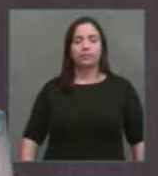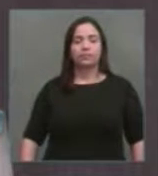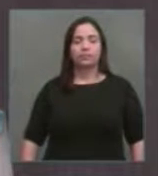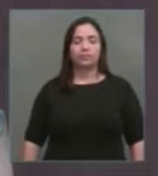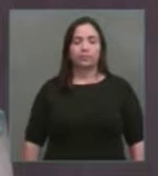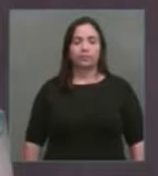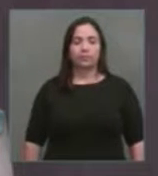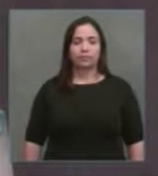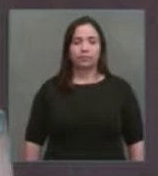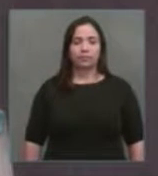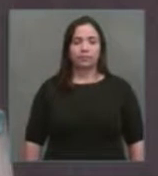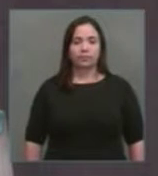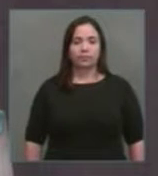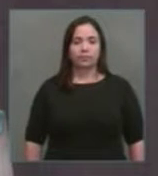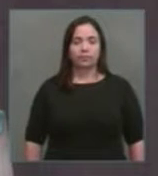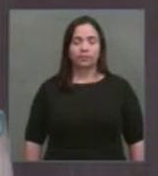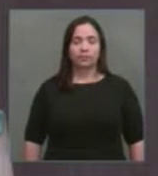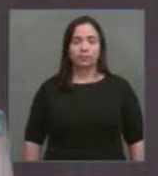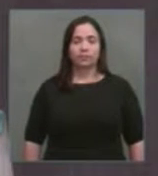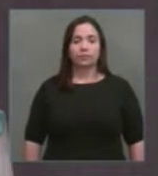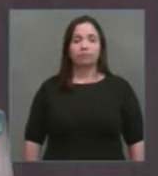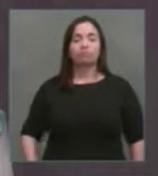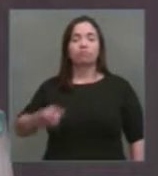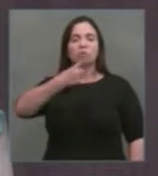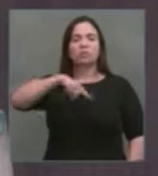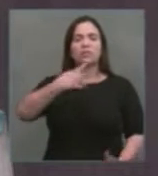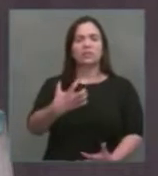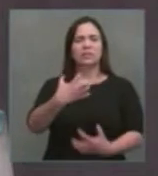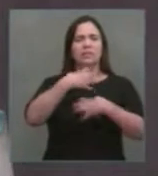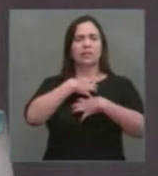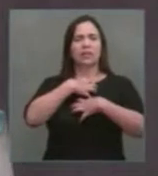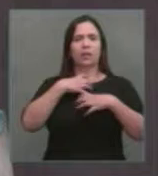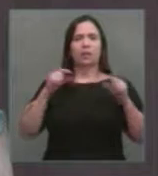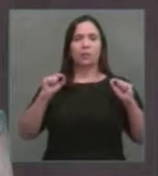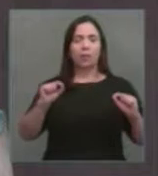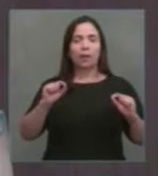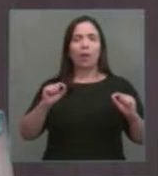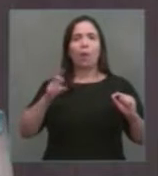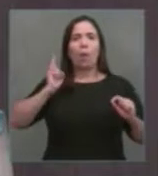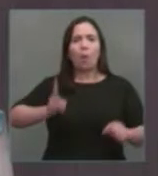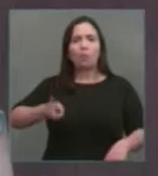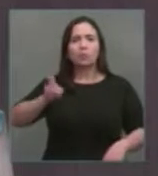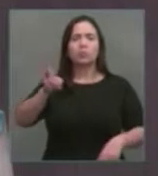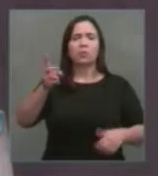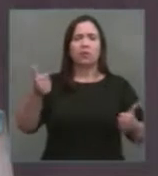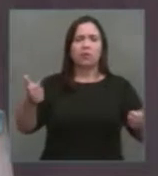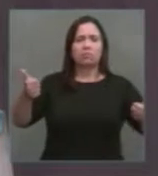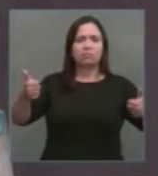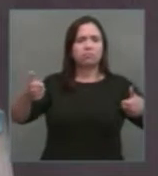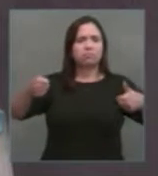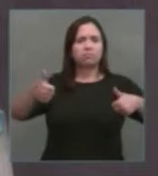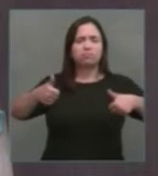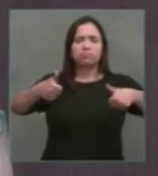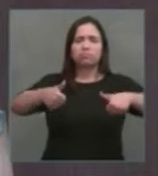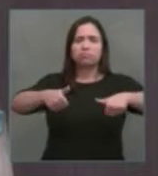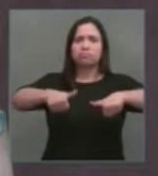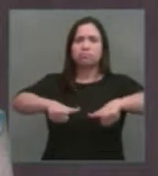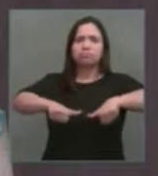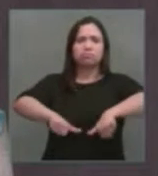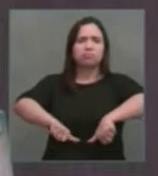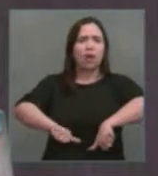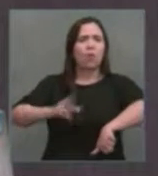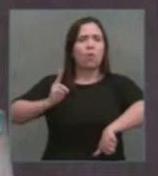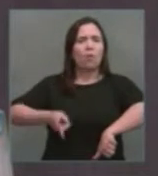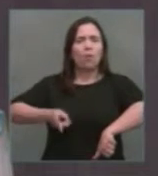décadas. A sensação que nos dá é de que o poço não tem fundo. Não há hoje, não há